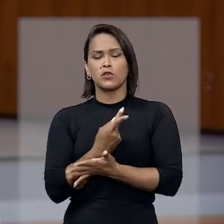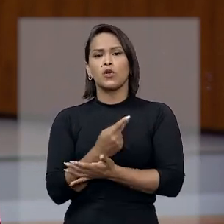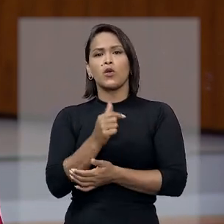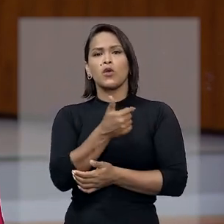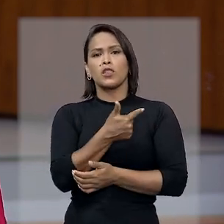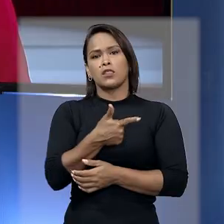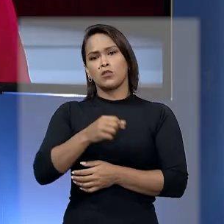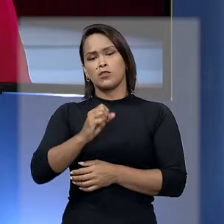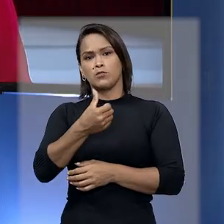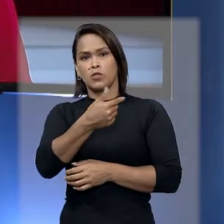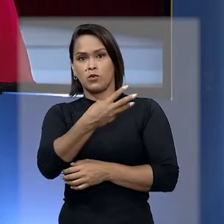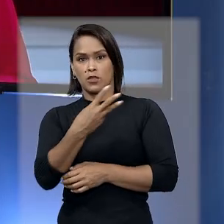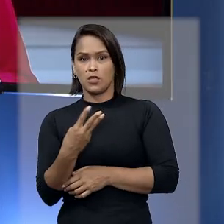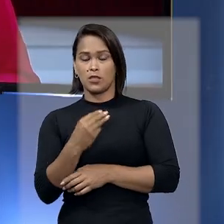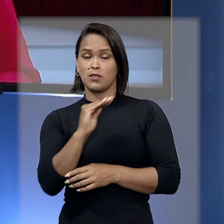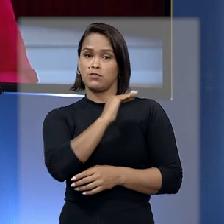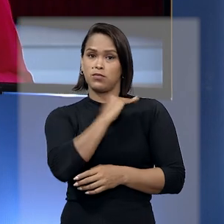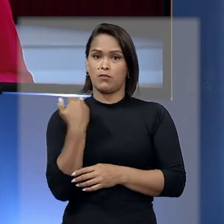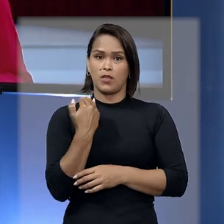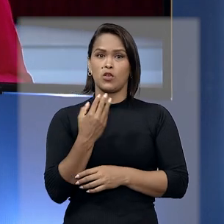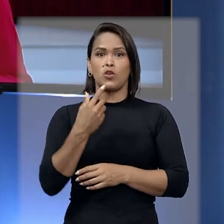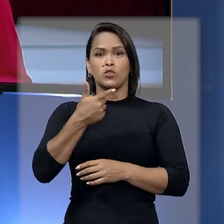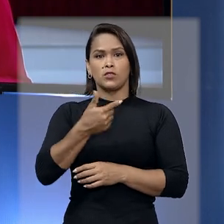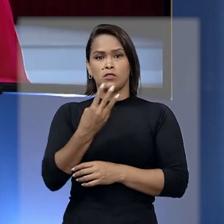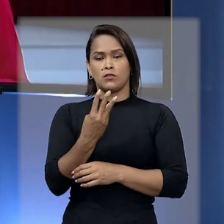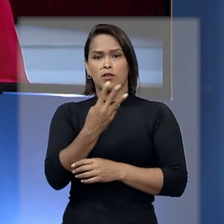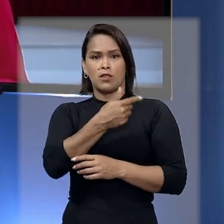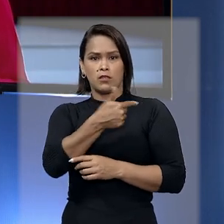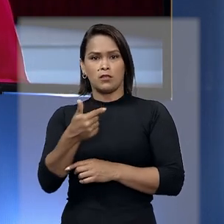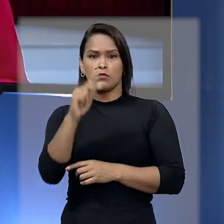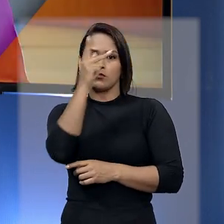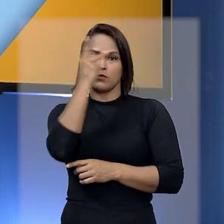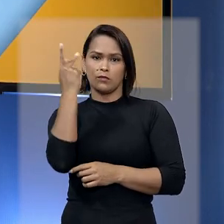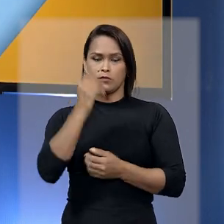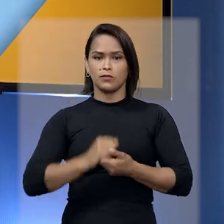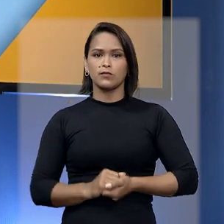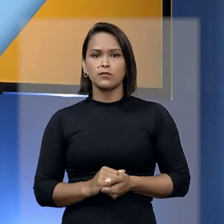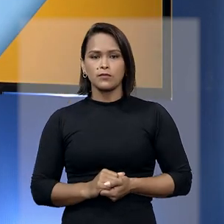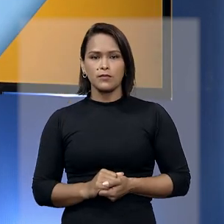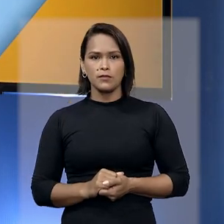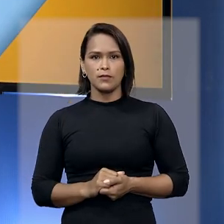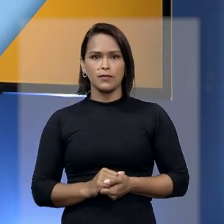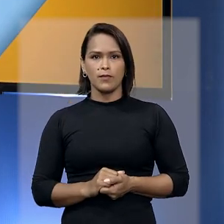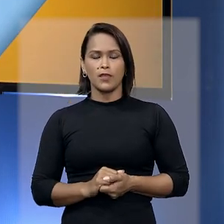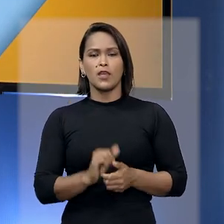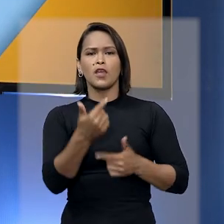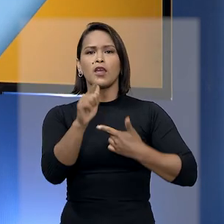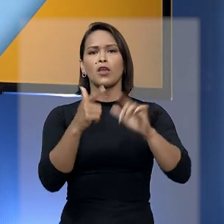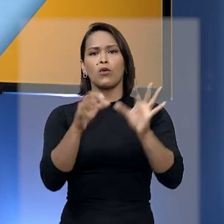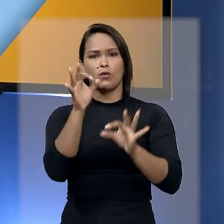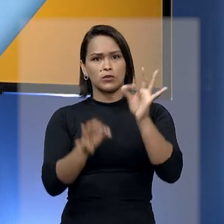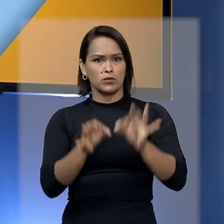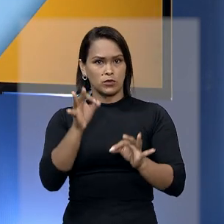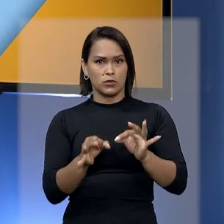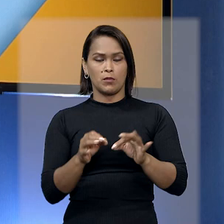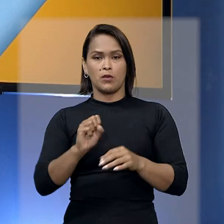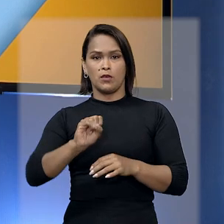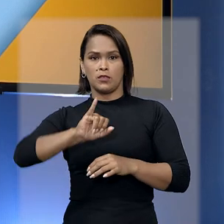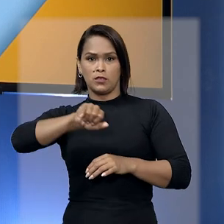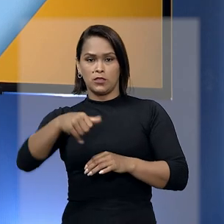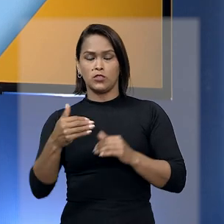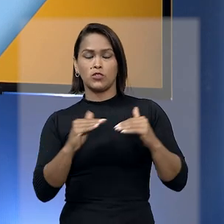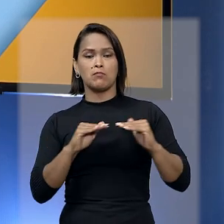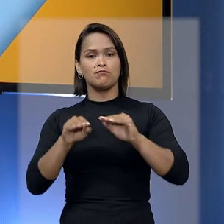2013 e matou 242 pessoas. Em outro julgamento, o STJ